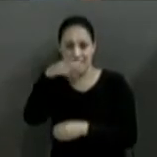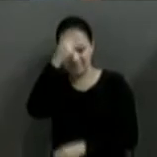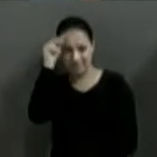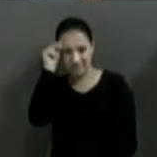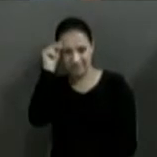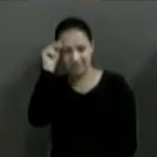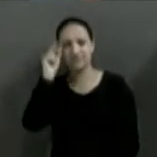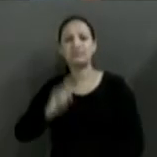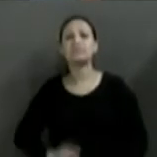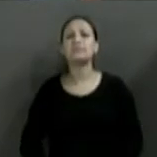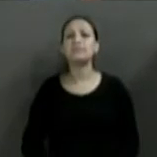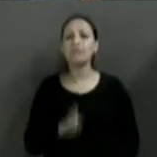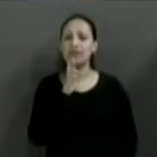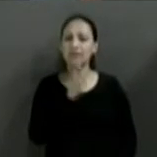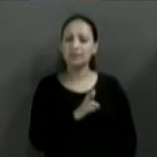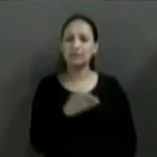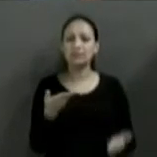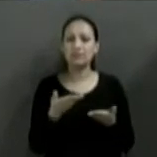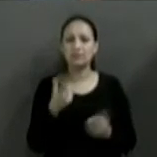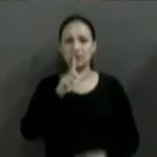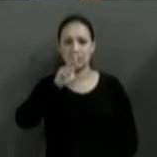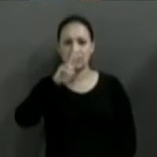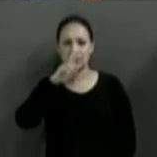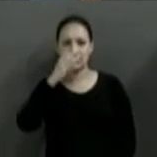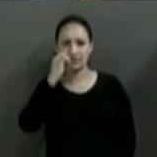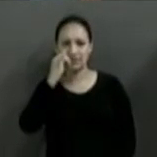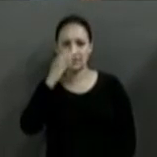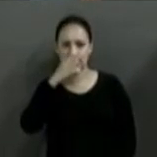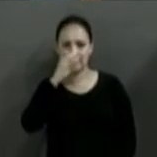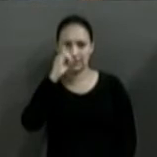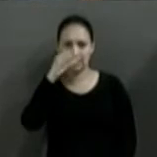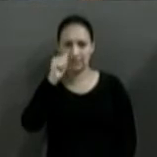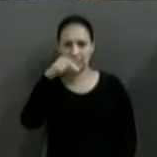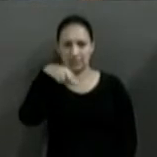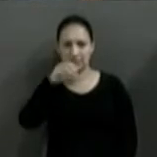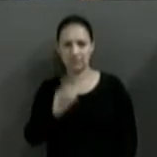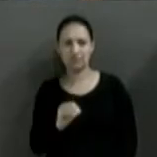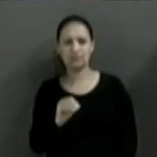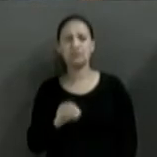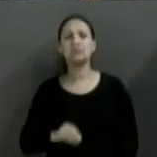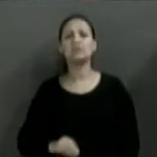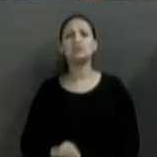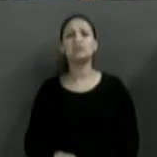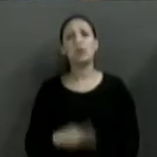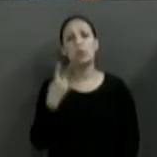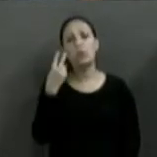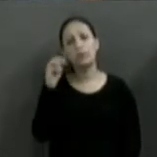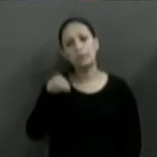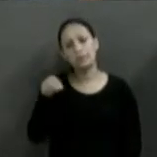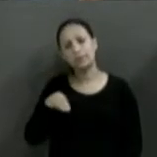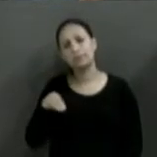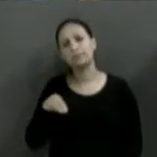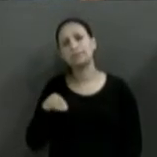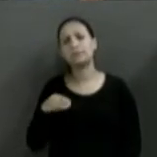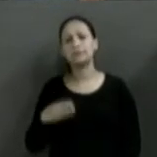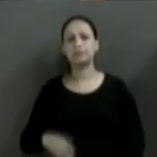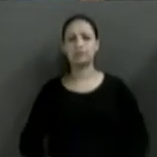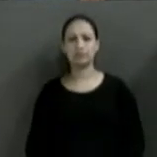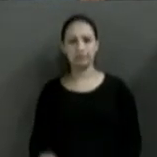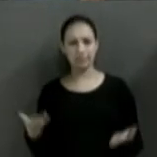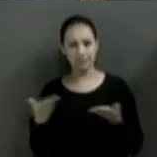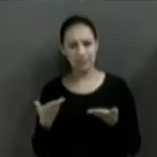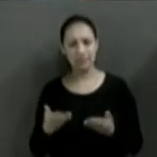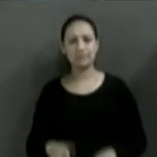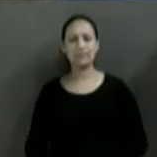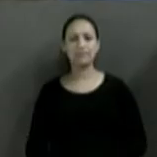resposta do candidato Luciano, ajeitando nosso cronômetro, dois minutos, candidato, valendo.